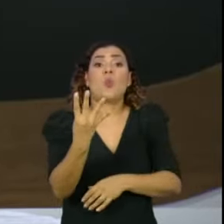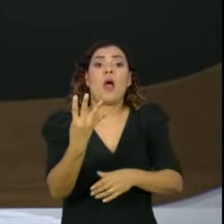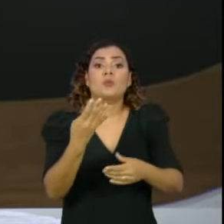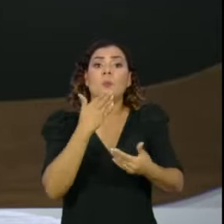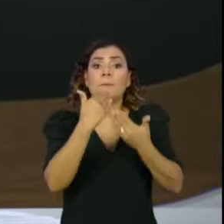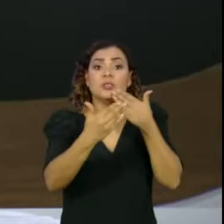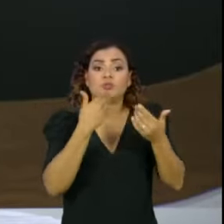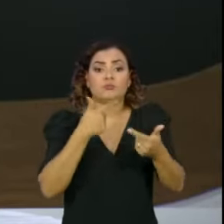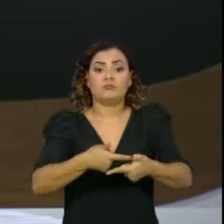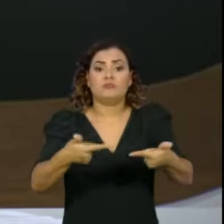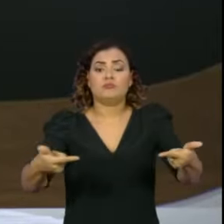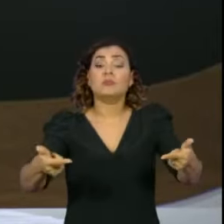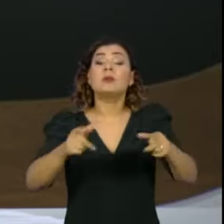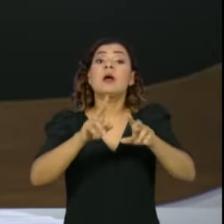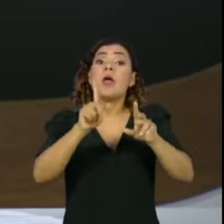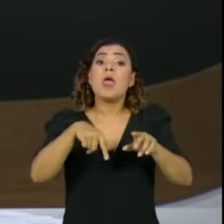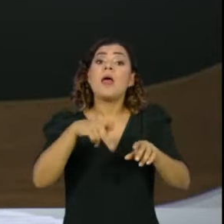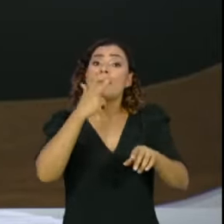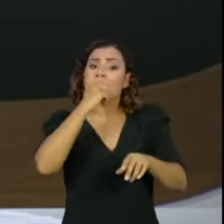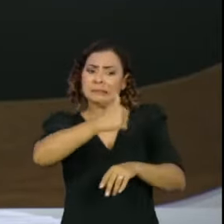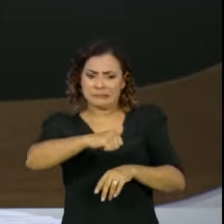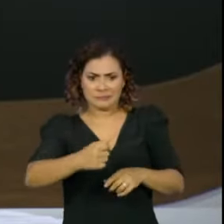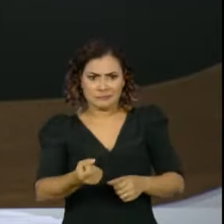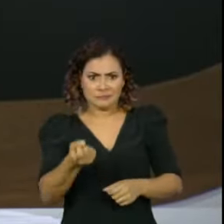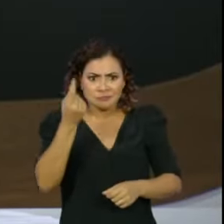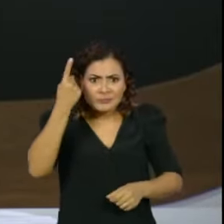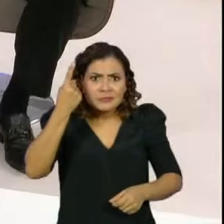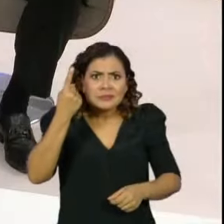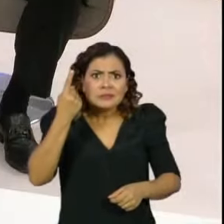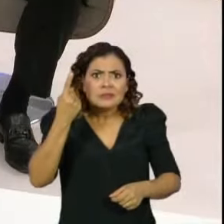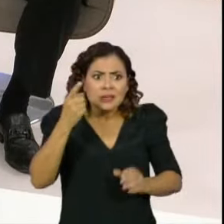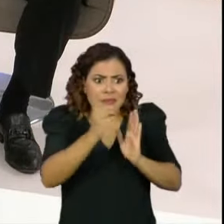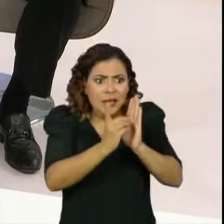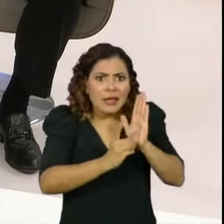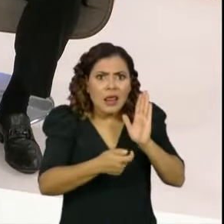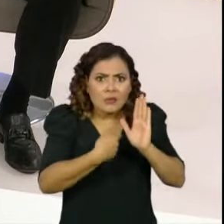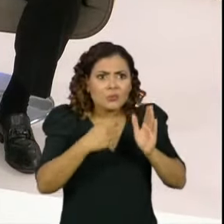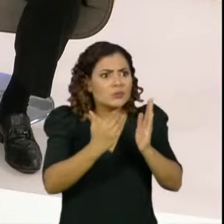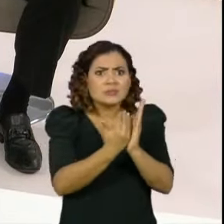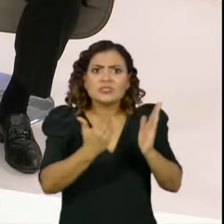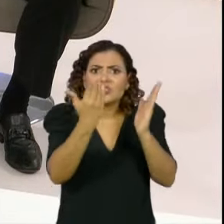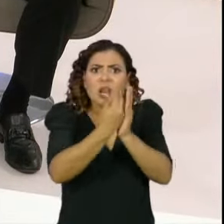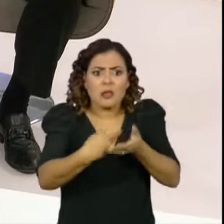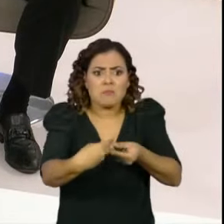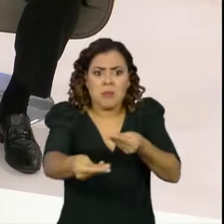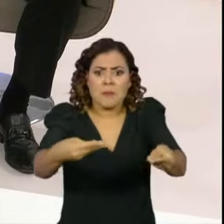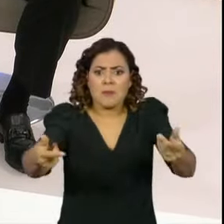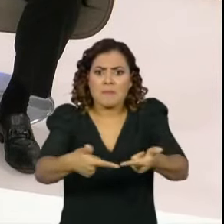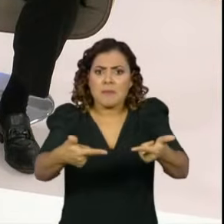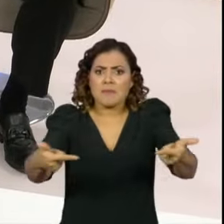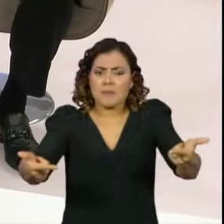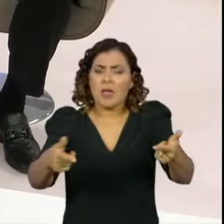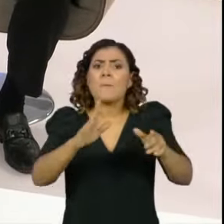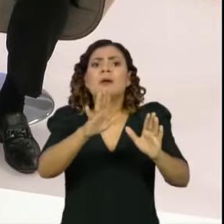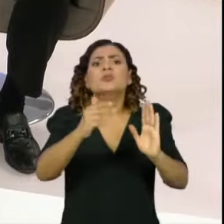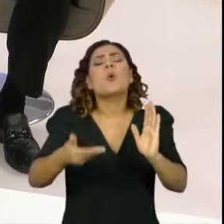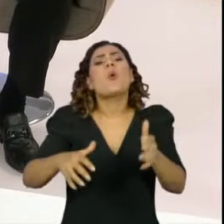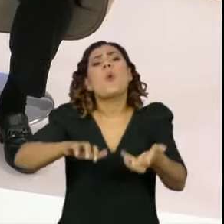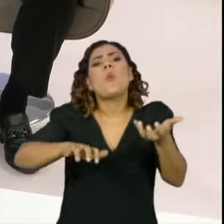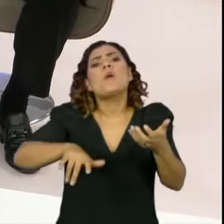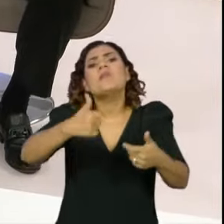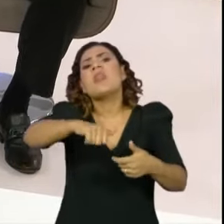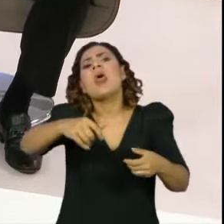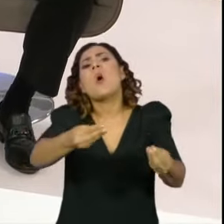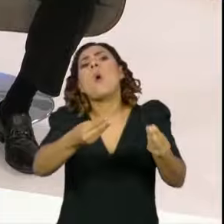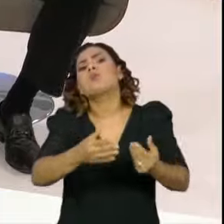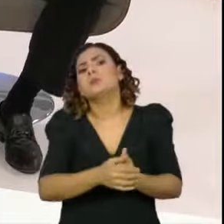entendimento de especialistas, exorbitam o que ele pode fazer por decreto. Quando que o Congresso vai analisar isso? Essa é uma pauta